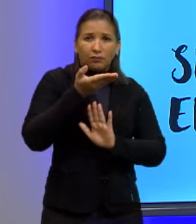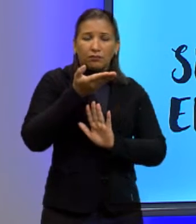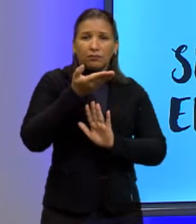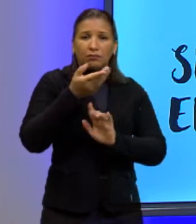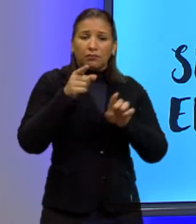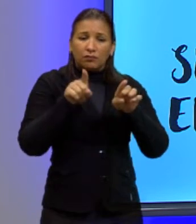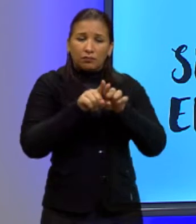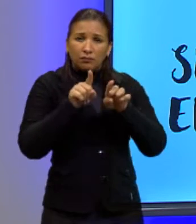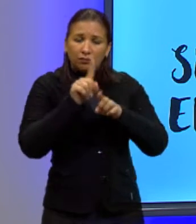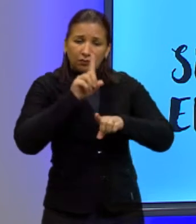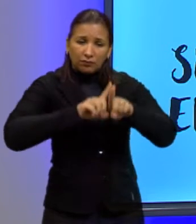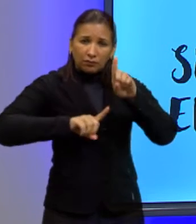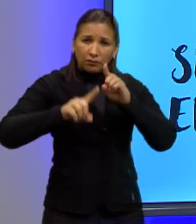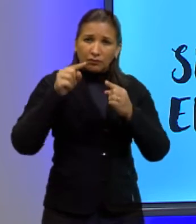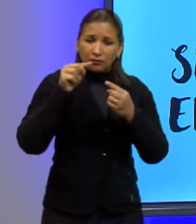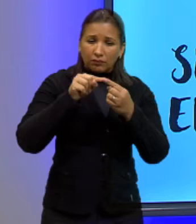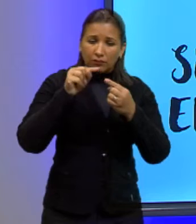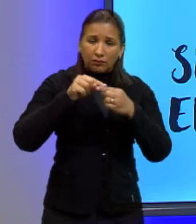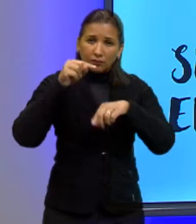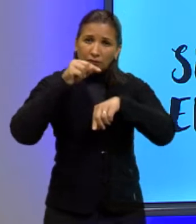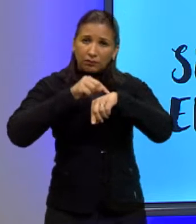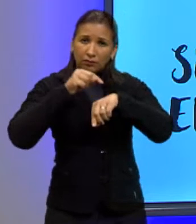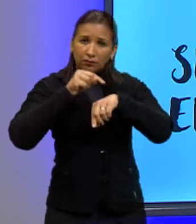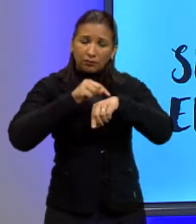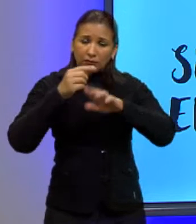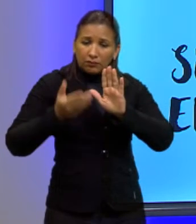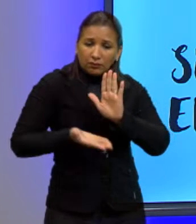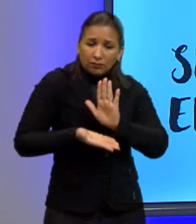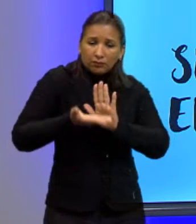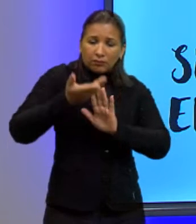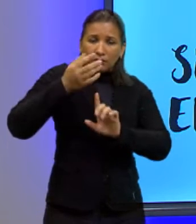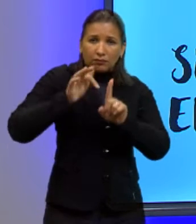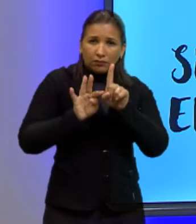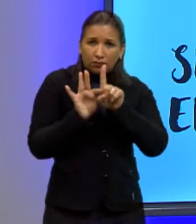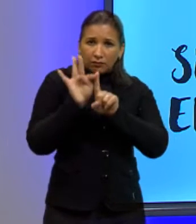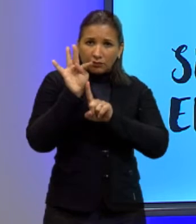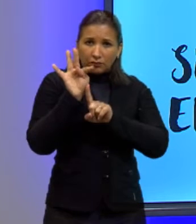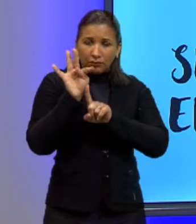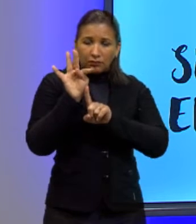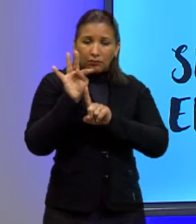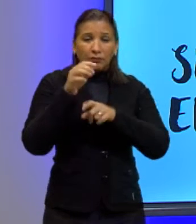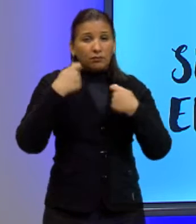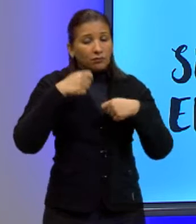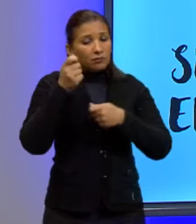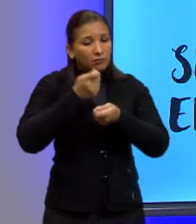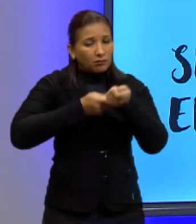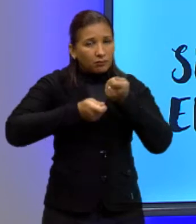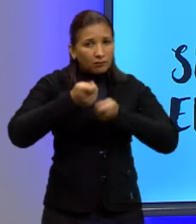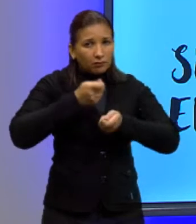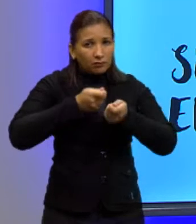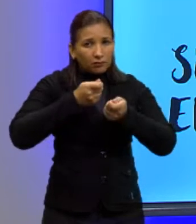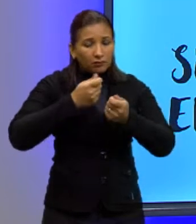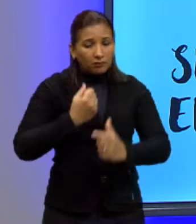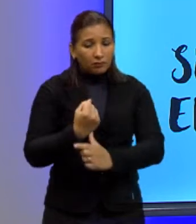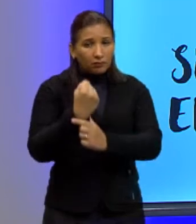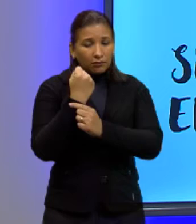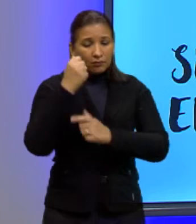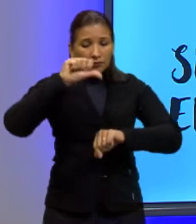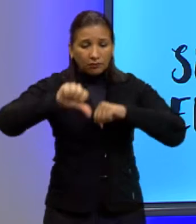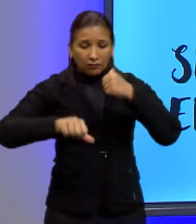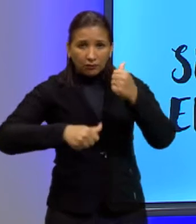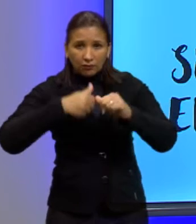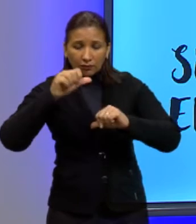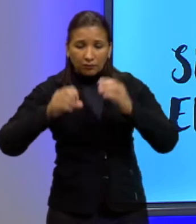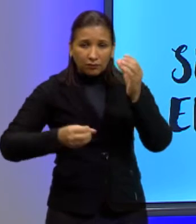em muitas situações, o tempo de elevação dessa temperatura deve ser controlado para garantir a qualidade do